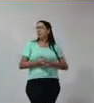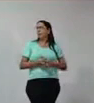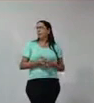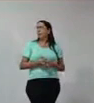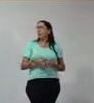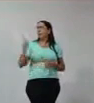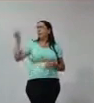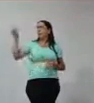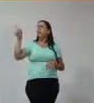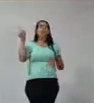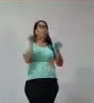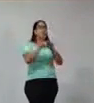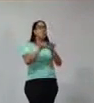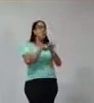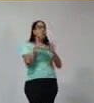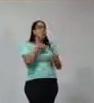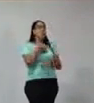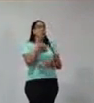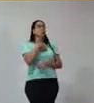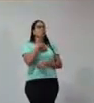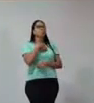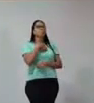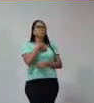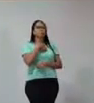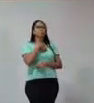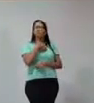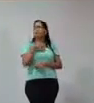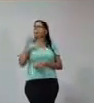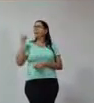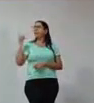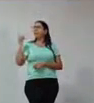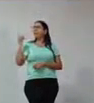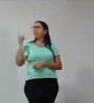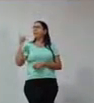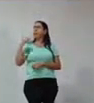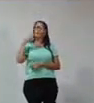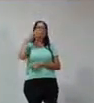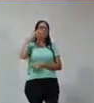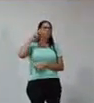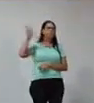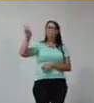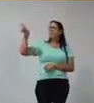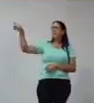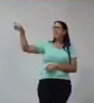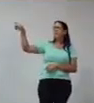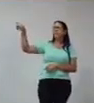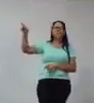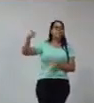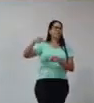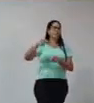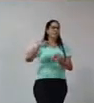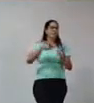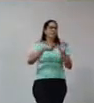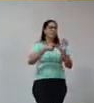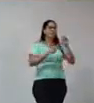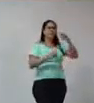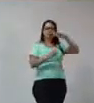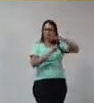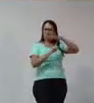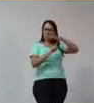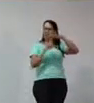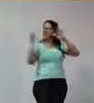Outro impacto que eu tive foi vendo essa exposição da Yayoi Kuzama, que esteve no CCBB,